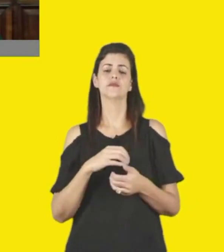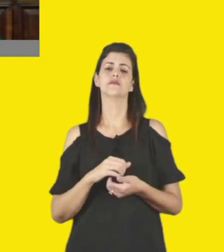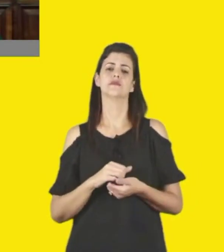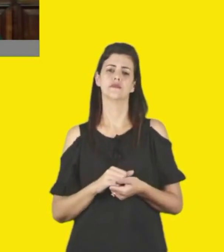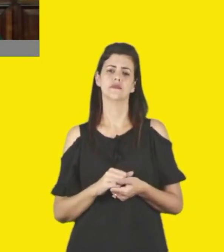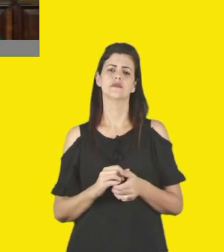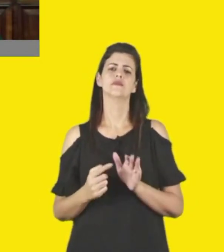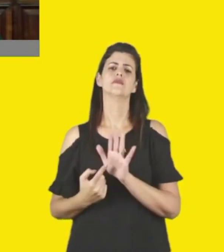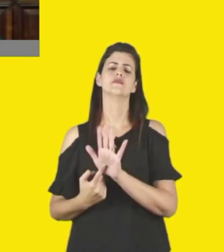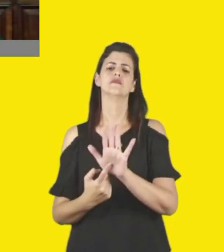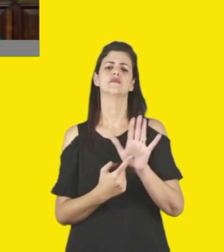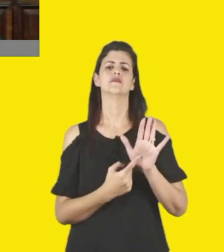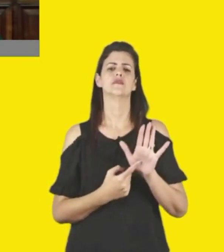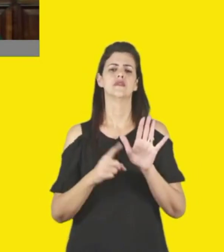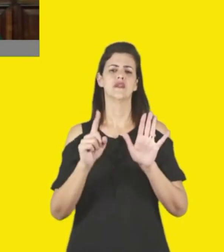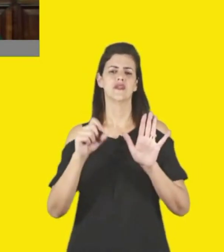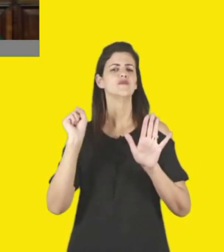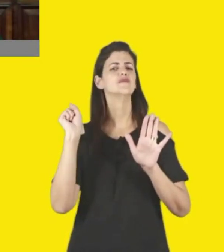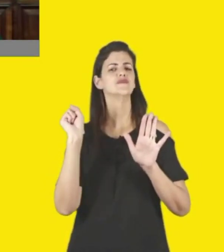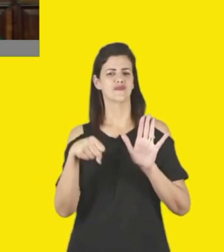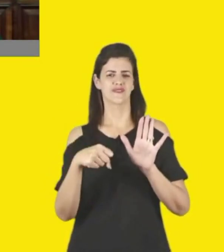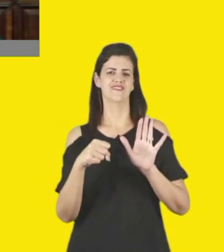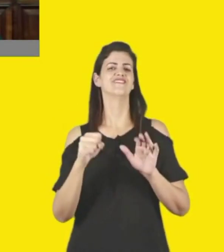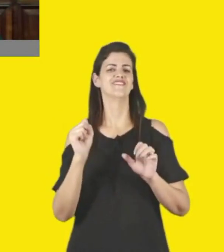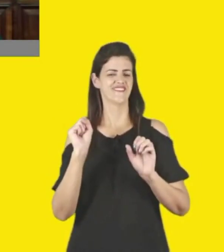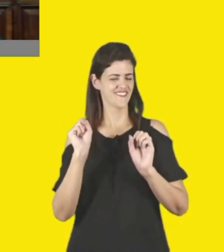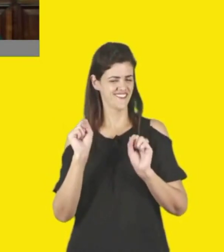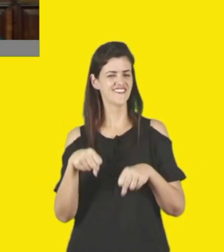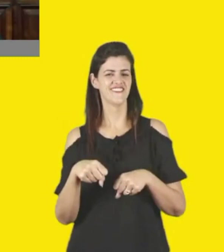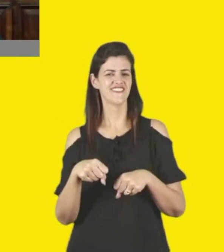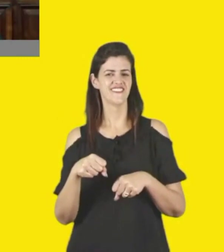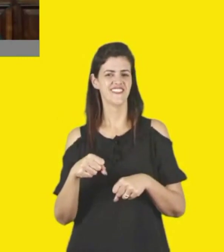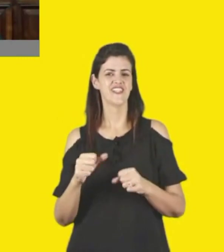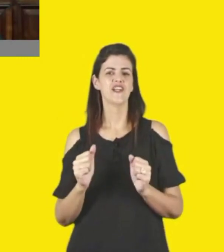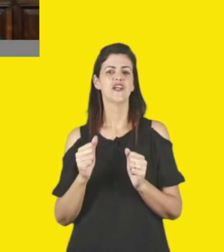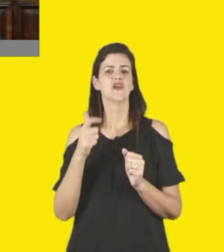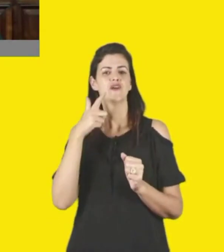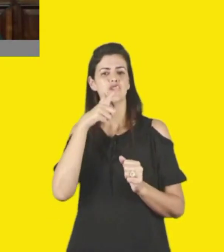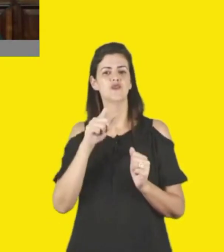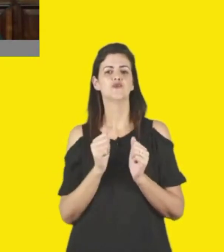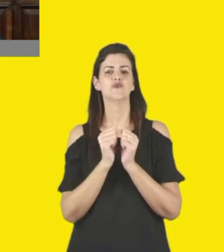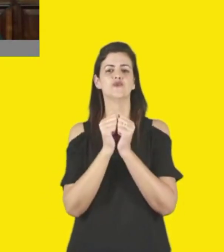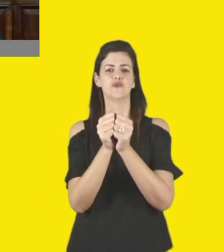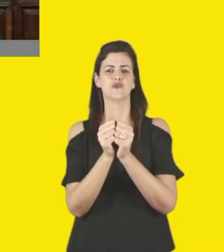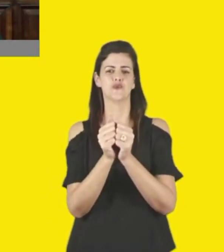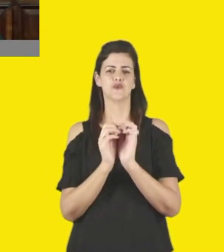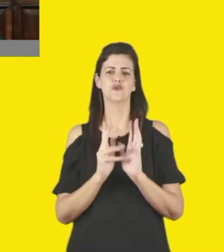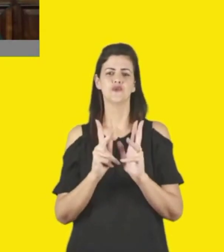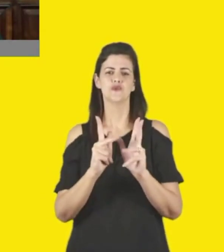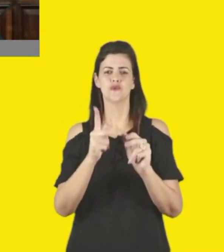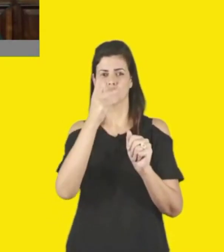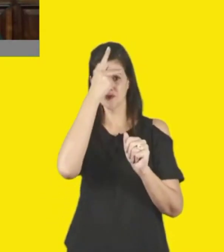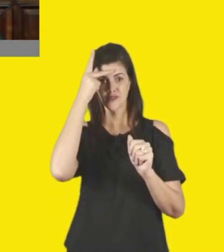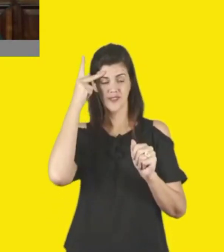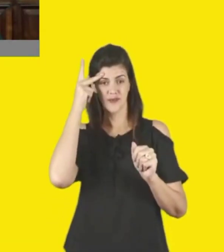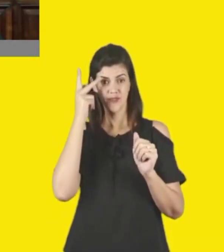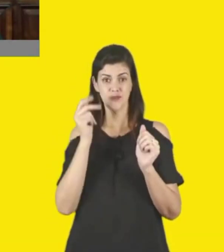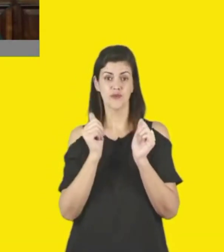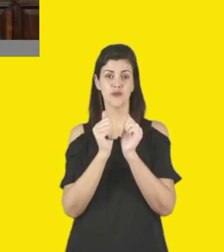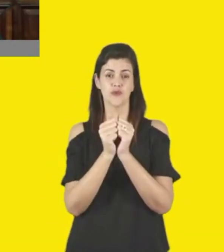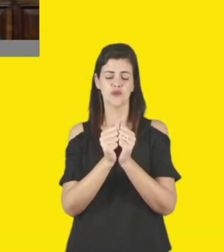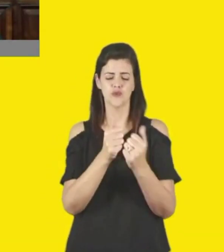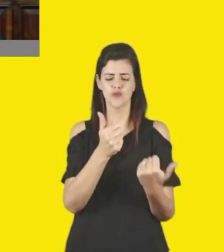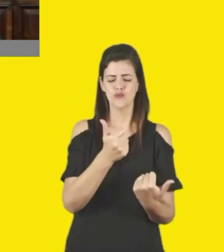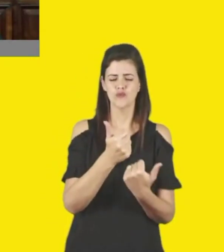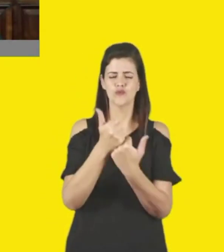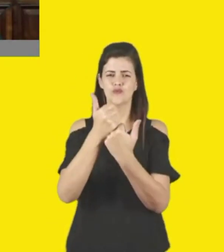mostrarmos que é possível fazermos mais, fazermos mais juntos com todas as instituições em nível de governo, mas as instituições